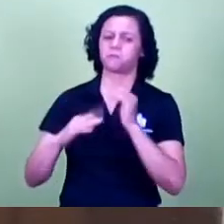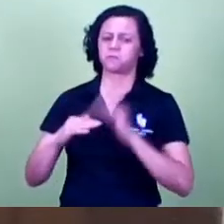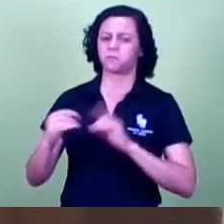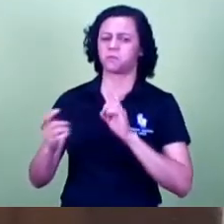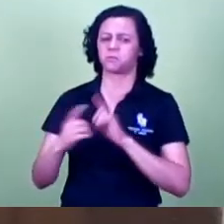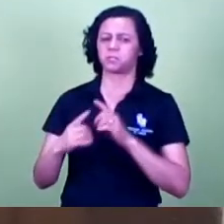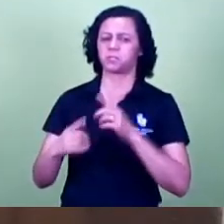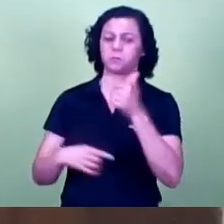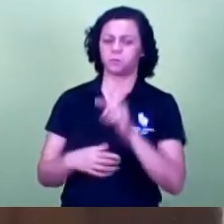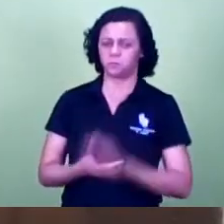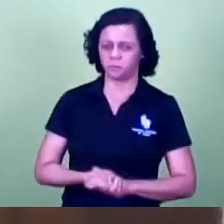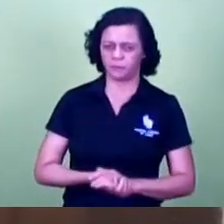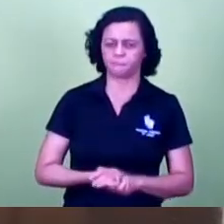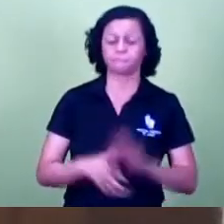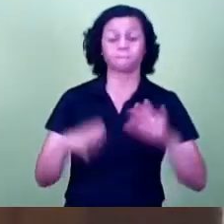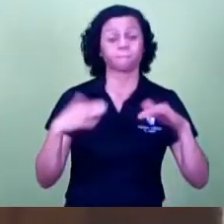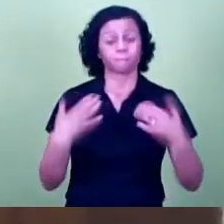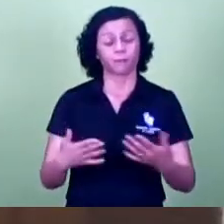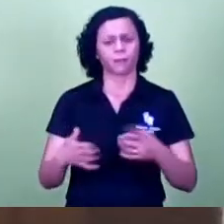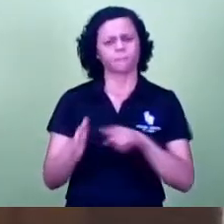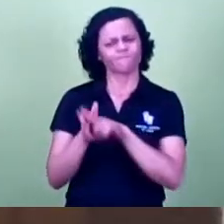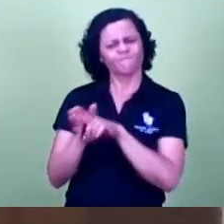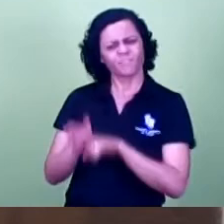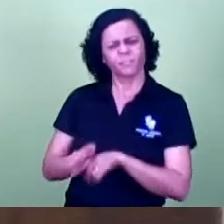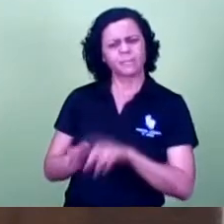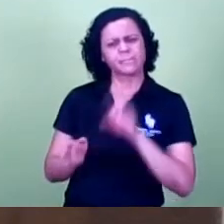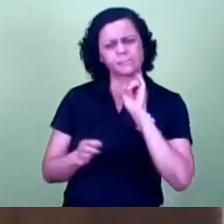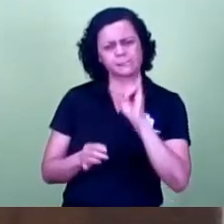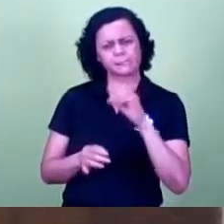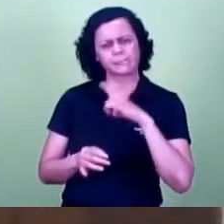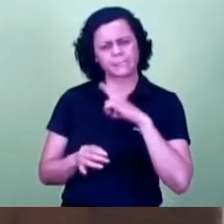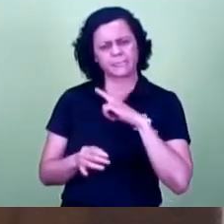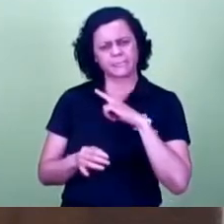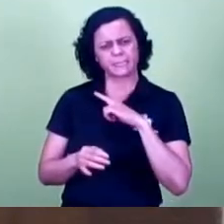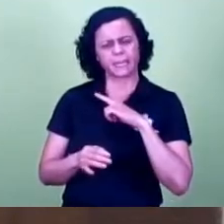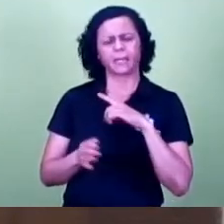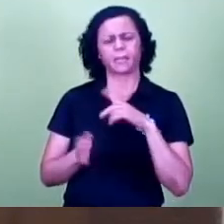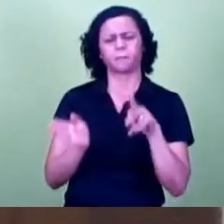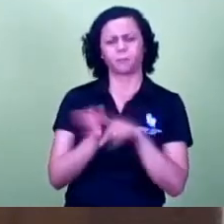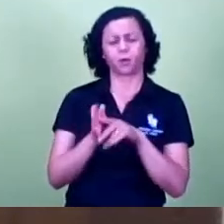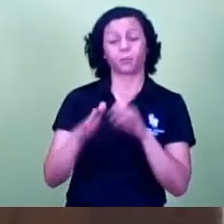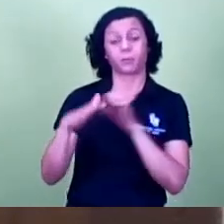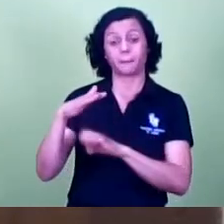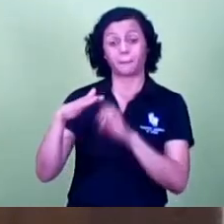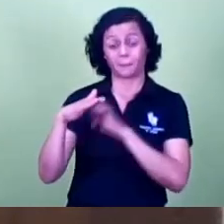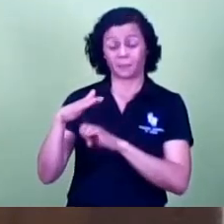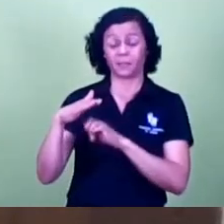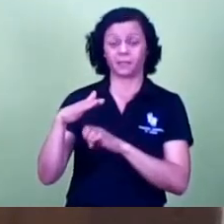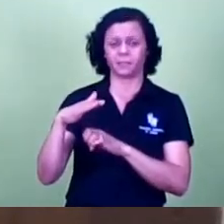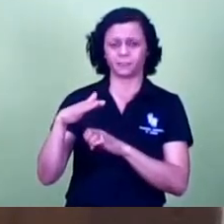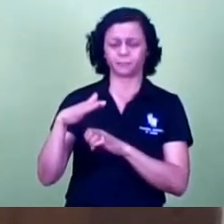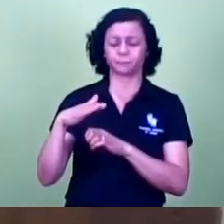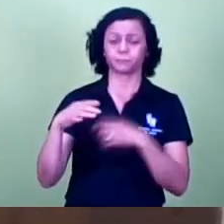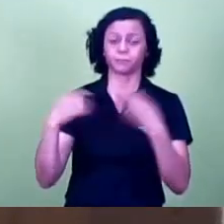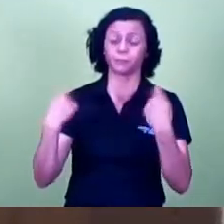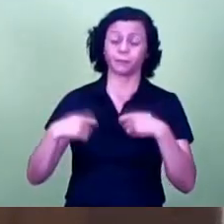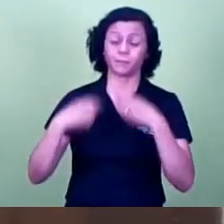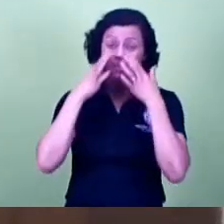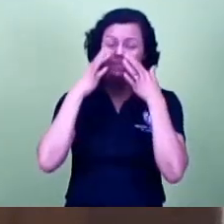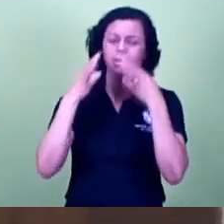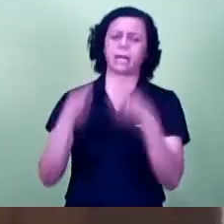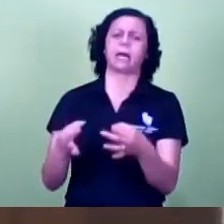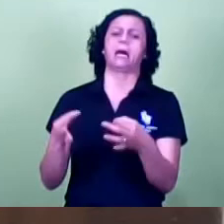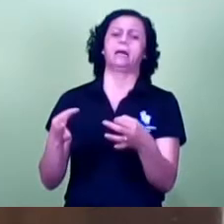é realmente saber se tem um ponto fixo das empresas que entram nas estações da cidade precisa estar atento não podemos deixar